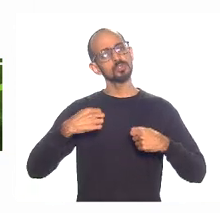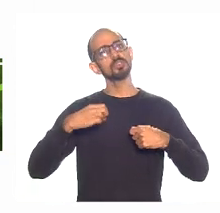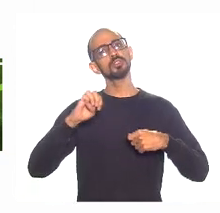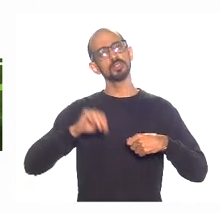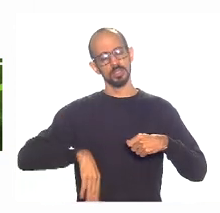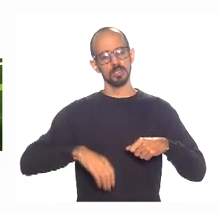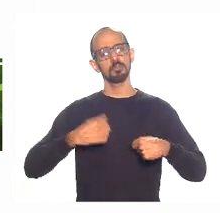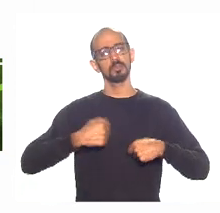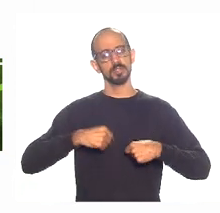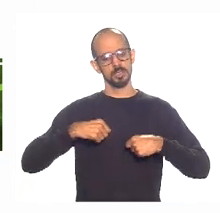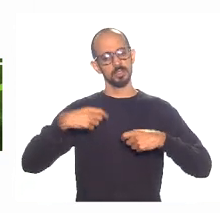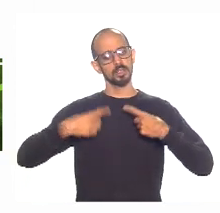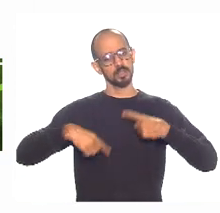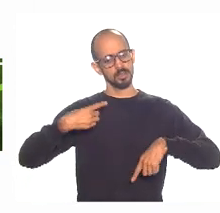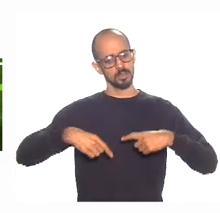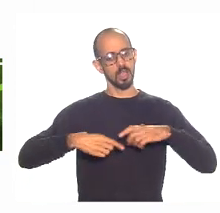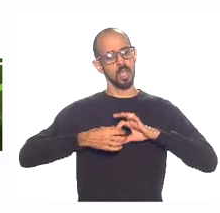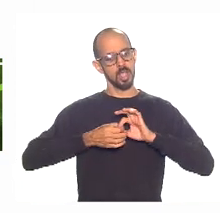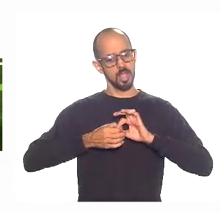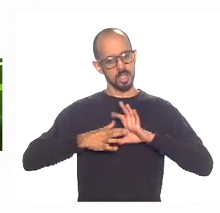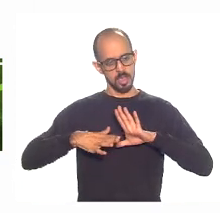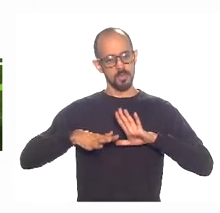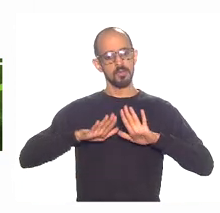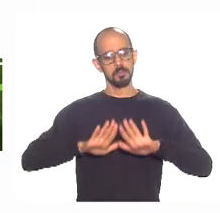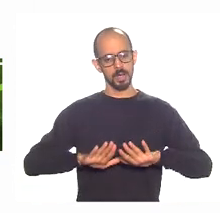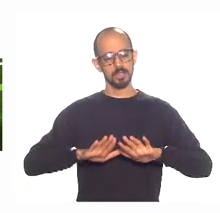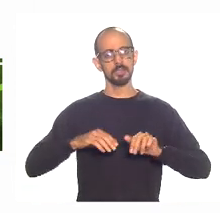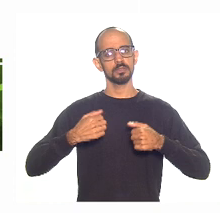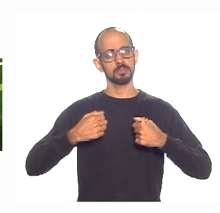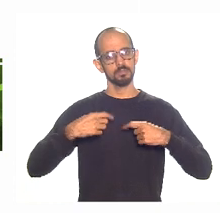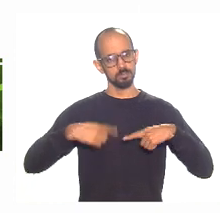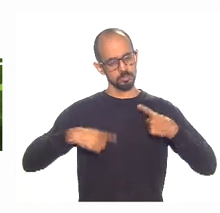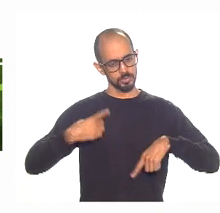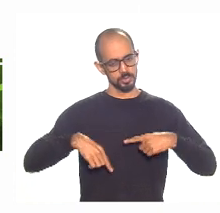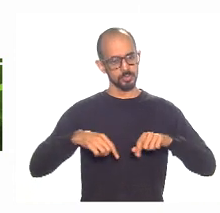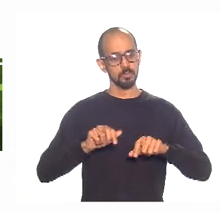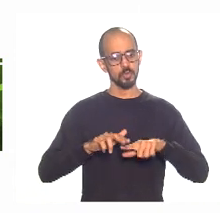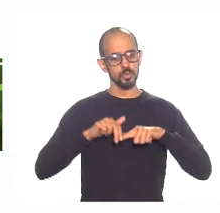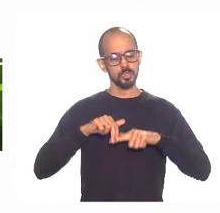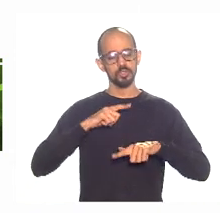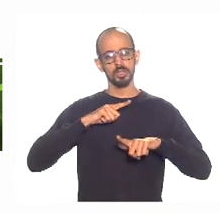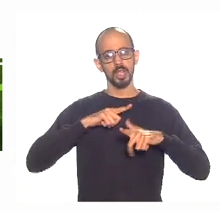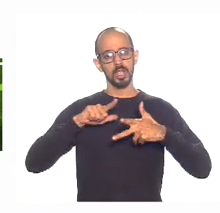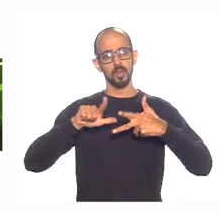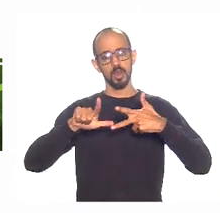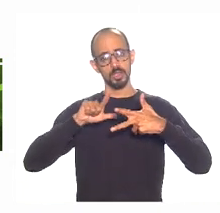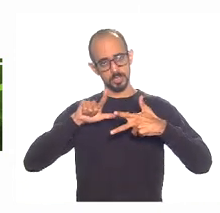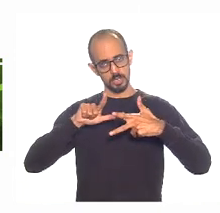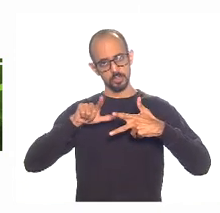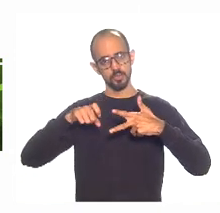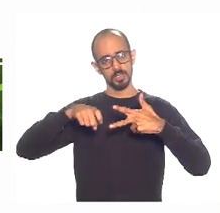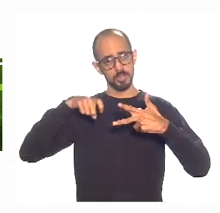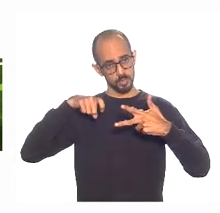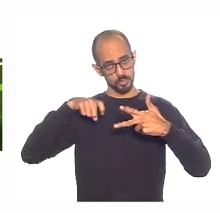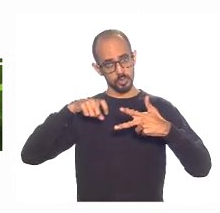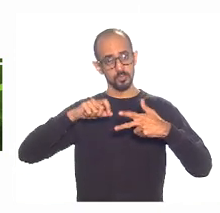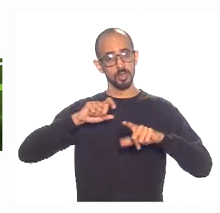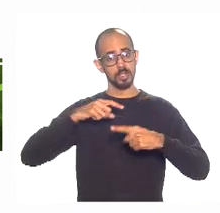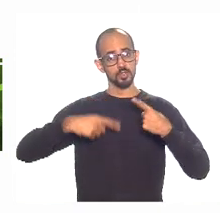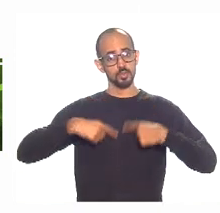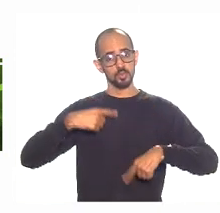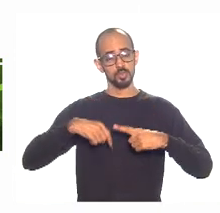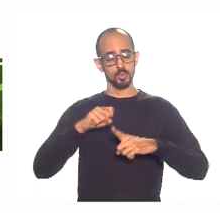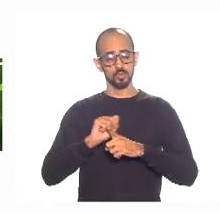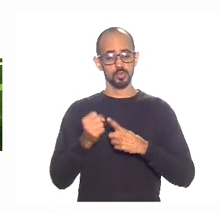discutida de forma democrática, política. Para isso, existe o Legislativo, existe o Executivo, a discussão com a sociedade. Então,